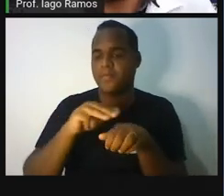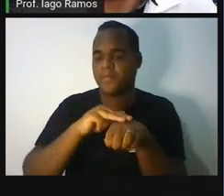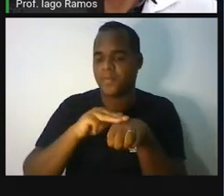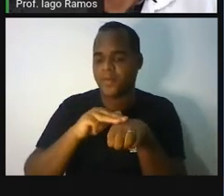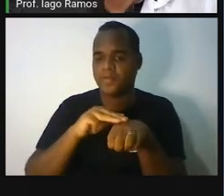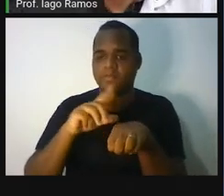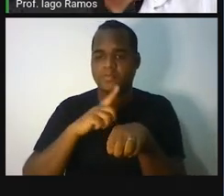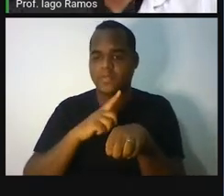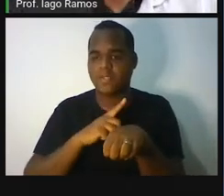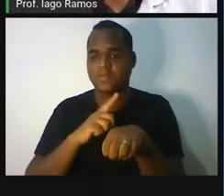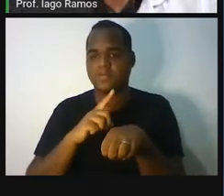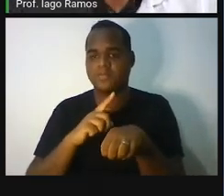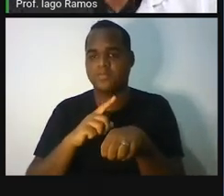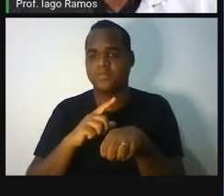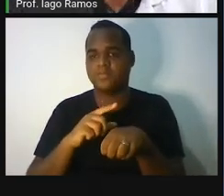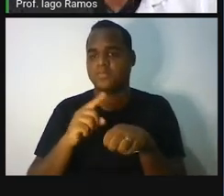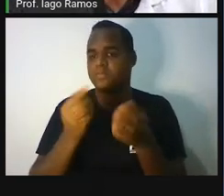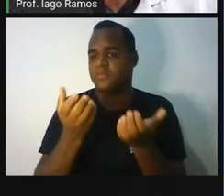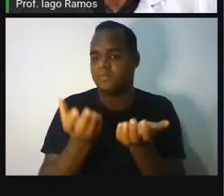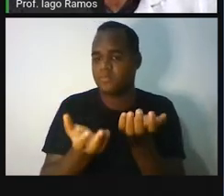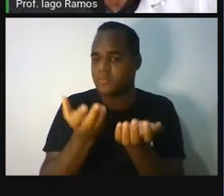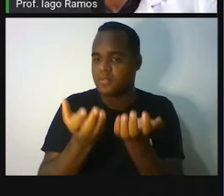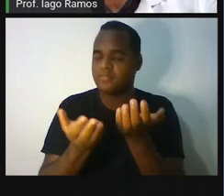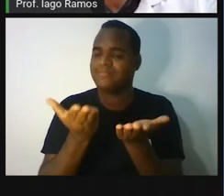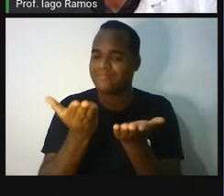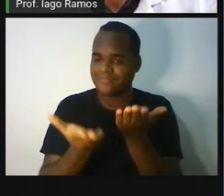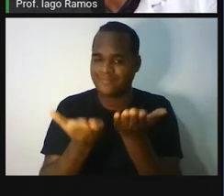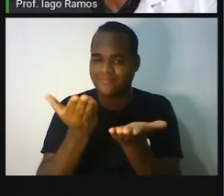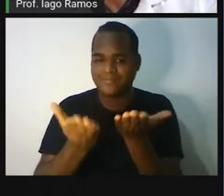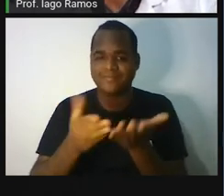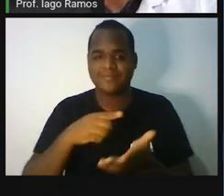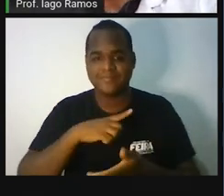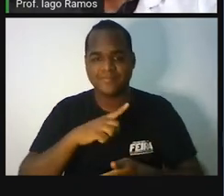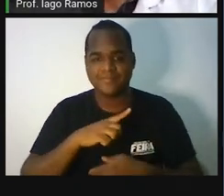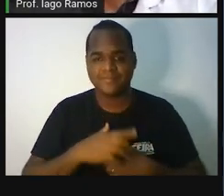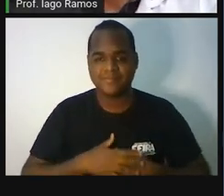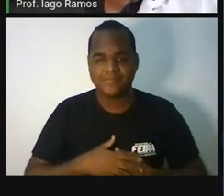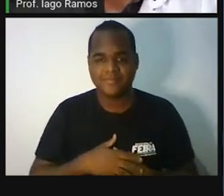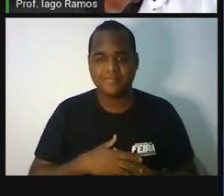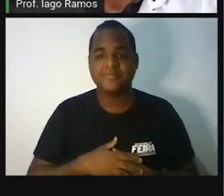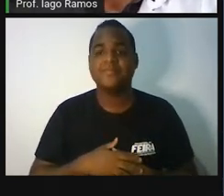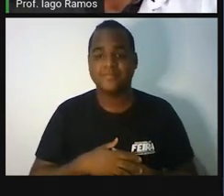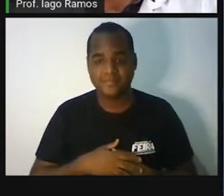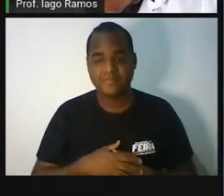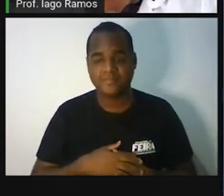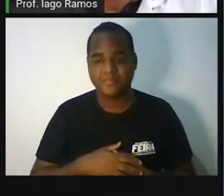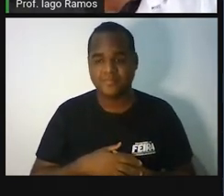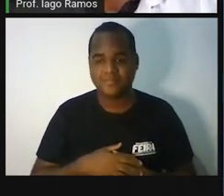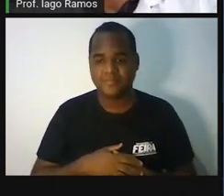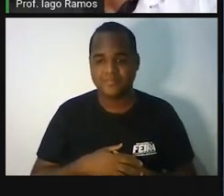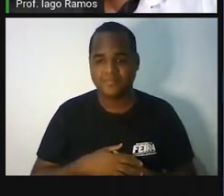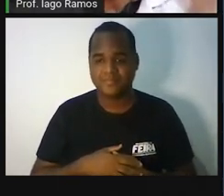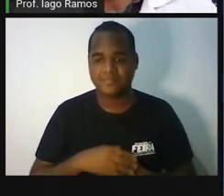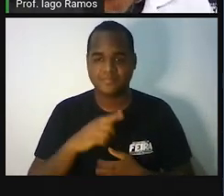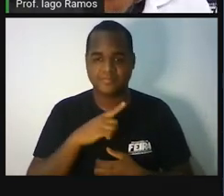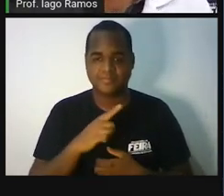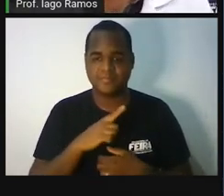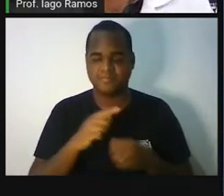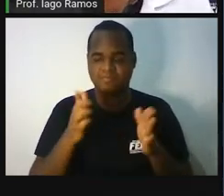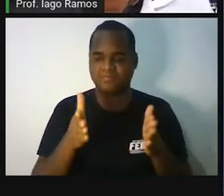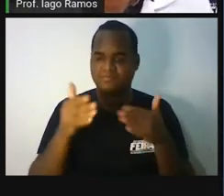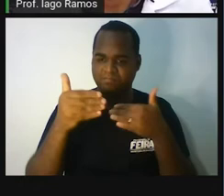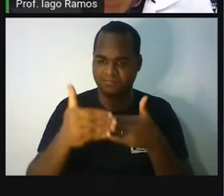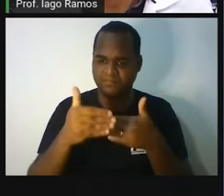Veja que os pratos estão equilibrados, ó. Então, aquela caixinha ali, marrom,